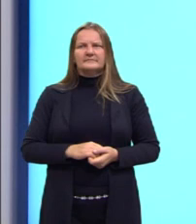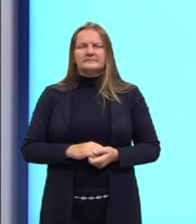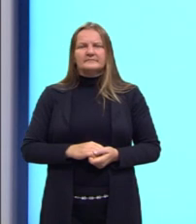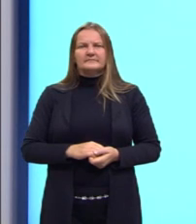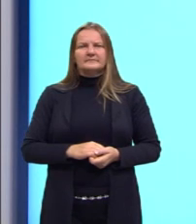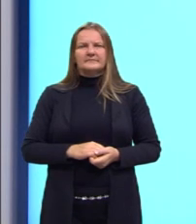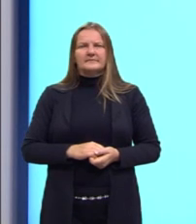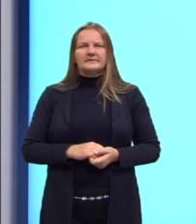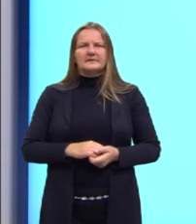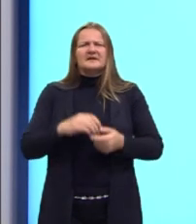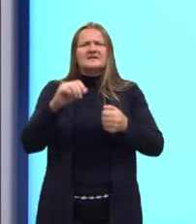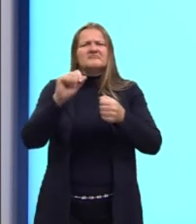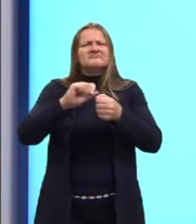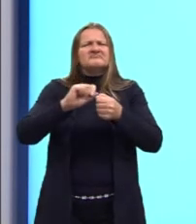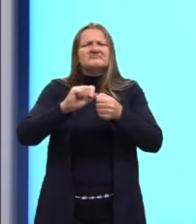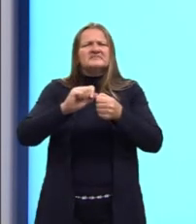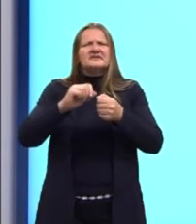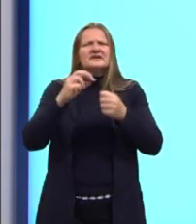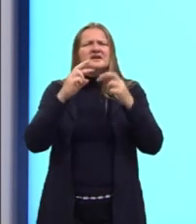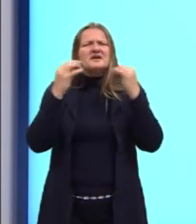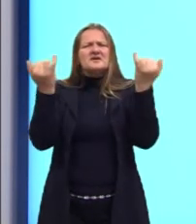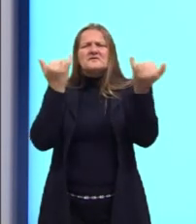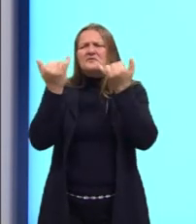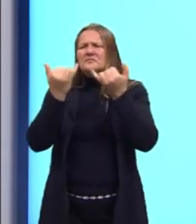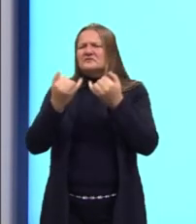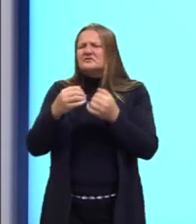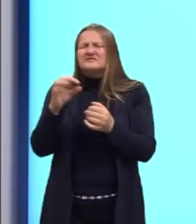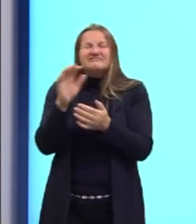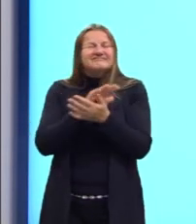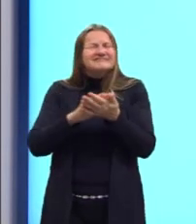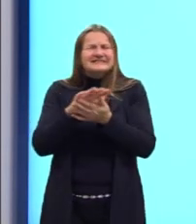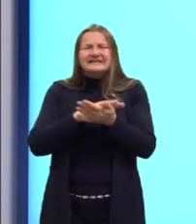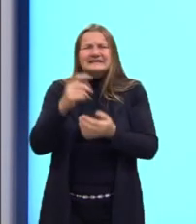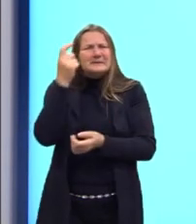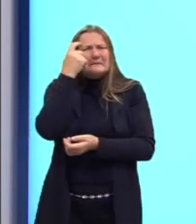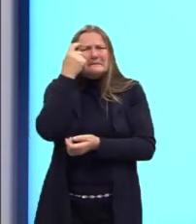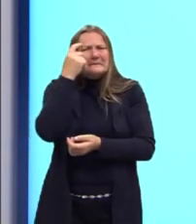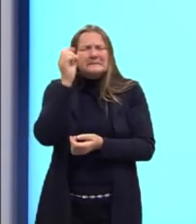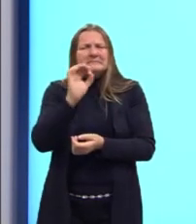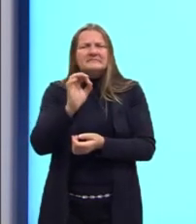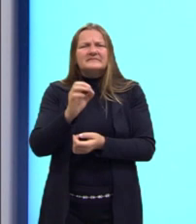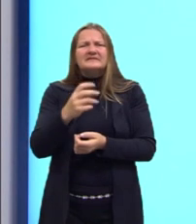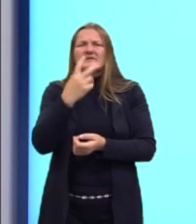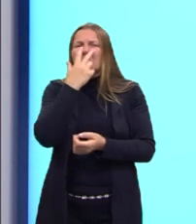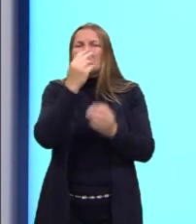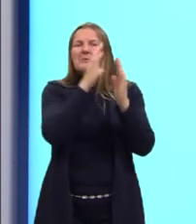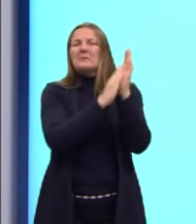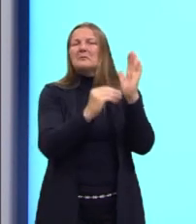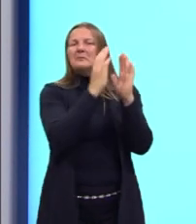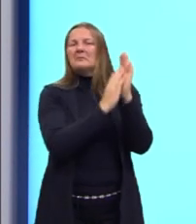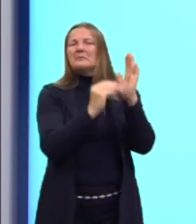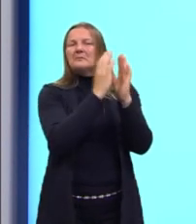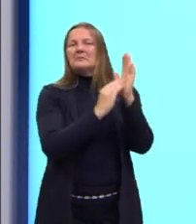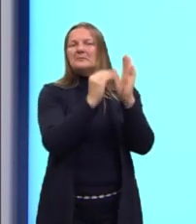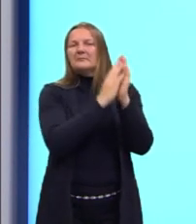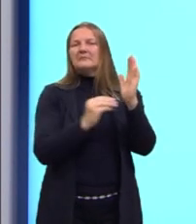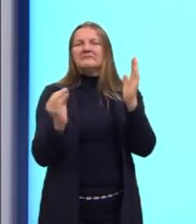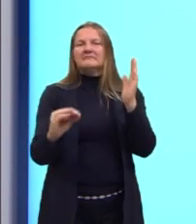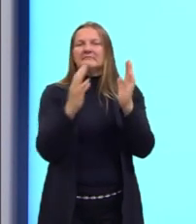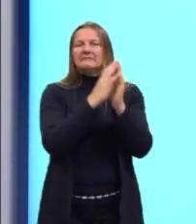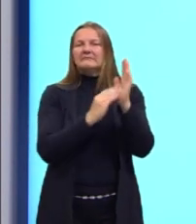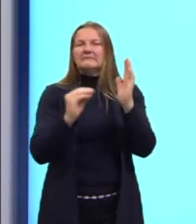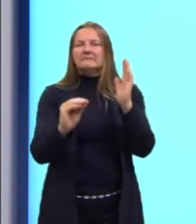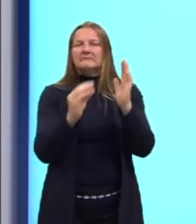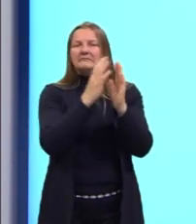conhecimento popular, que não despertam a reflexão dos argumentos. Quando tu começa a colocar